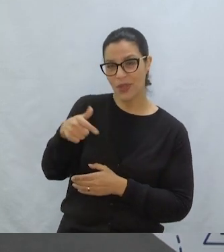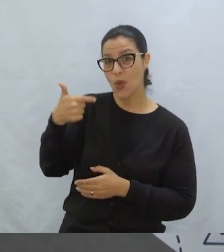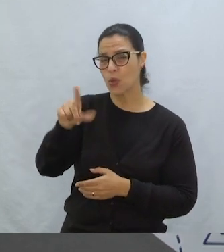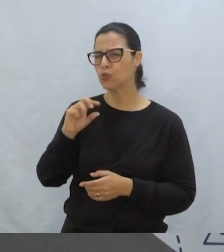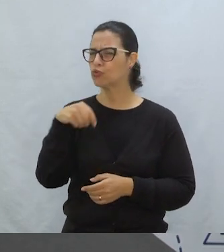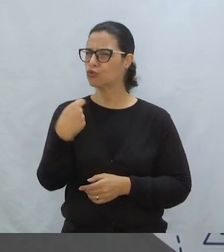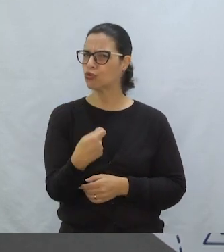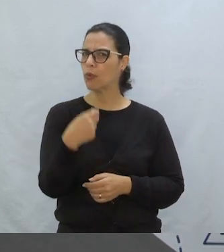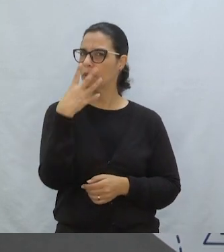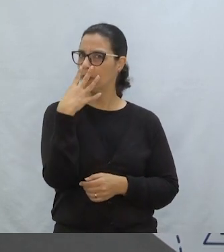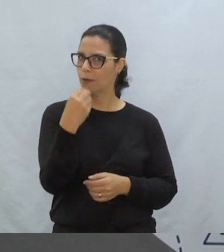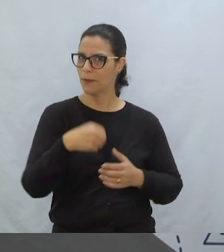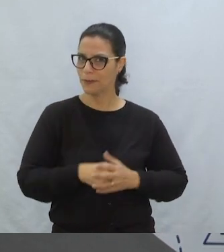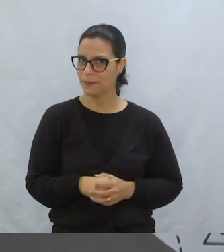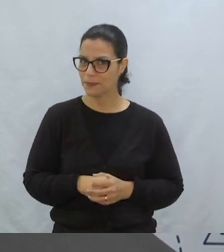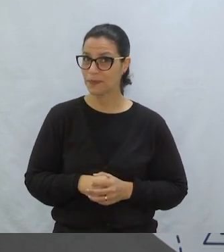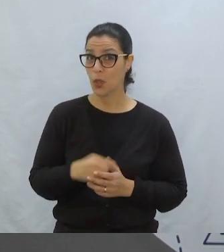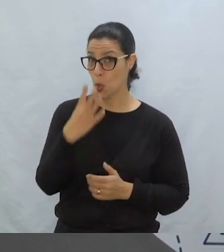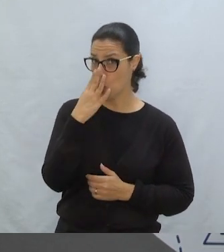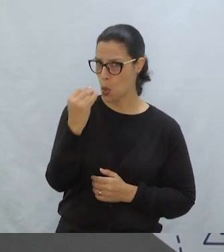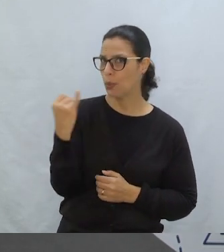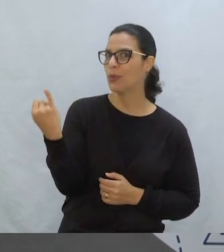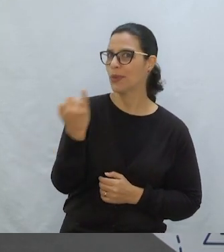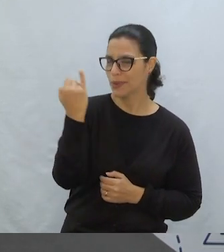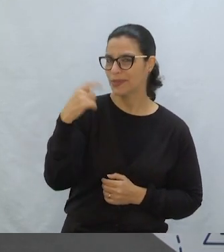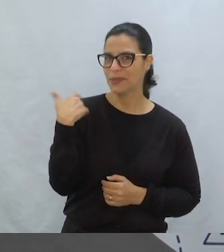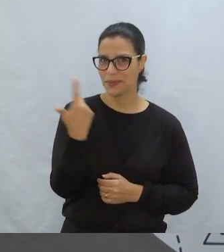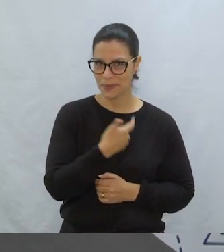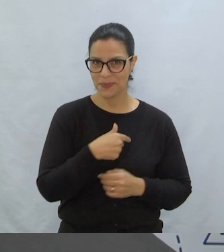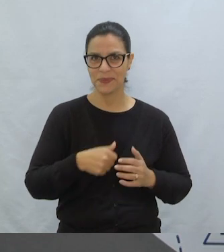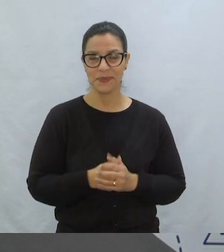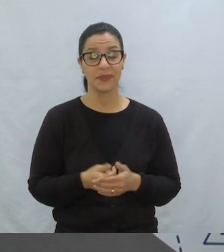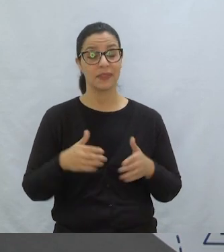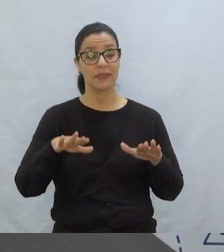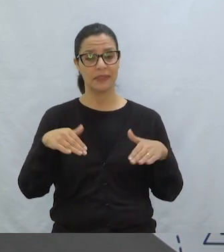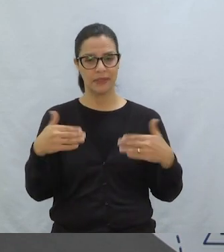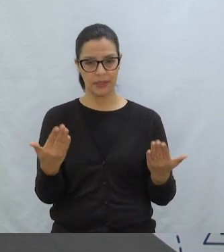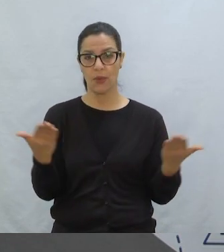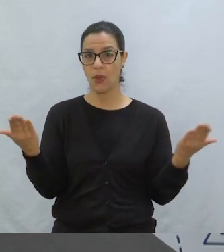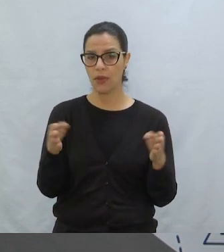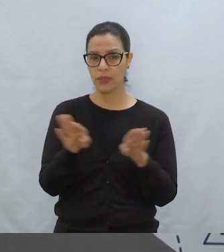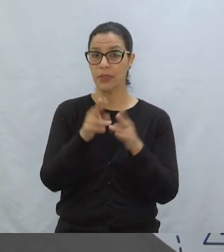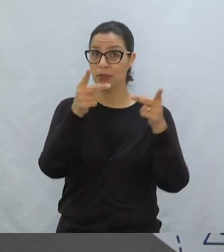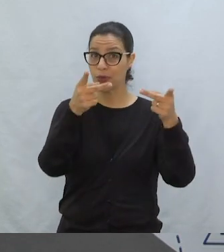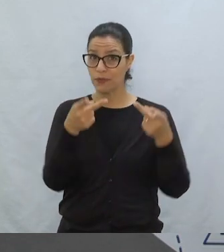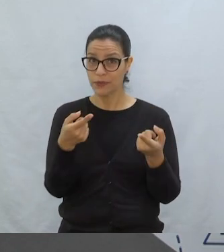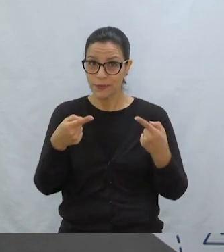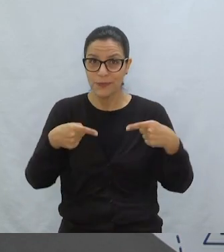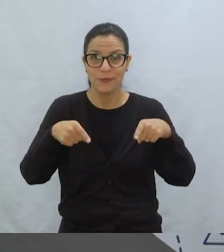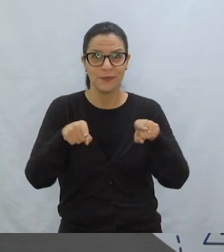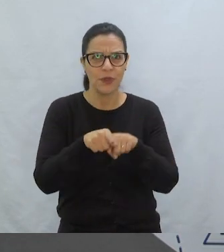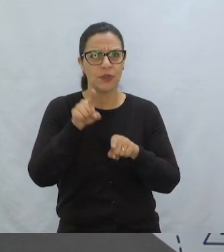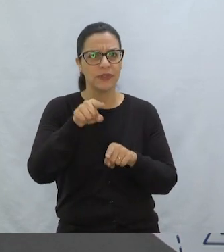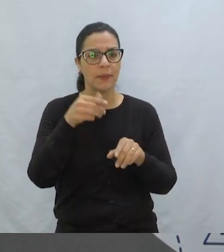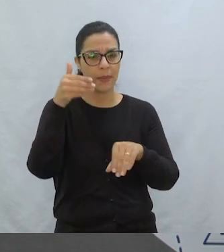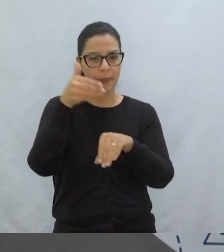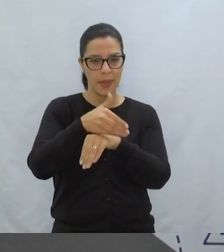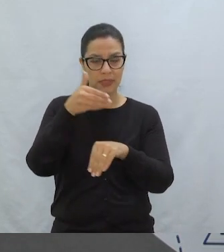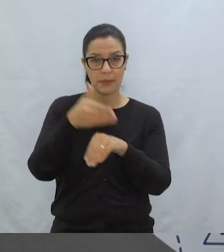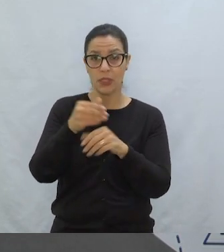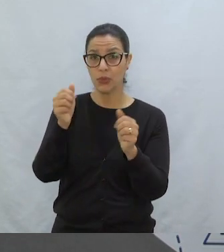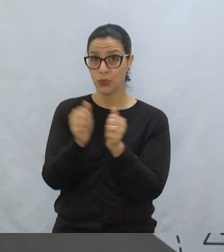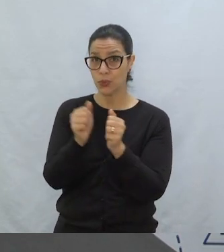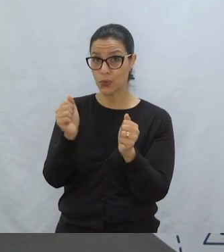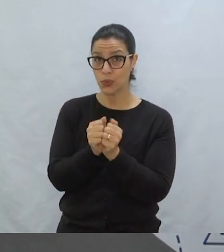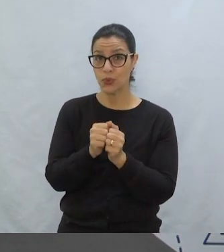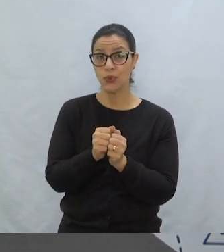perspectivas aí Do lobo Figura bem importante para a gente Então, te convido novamente Para